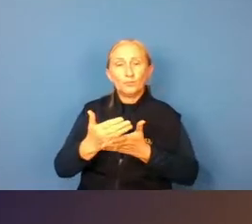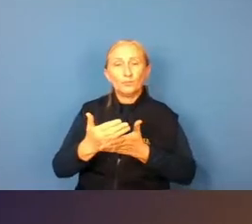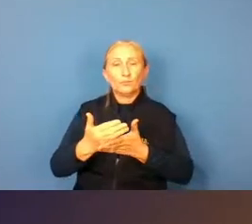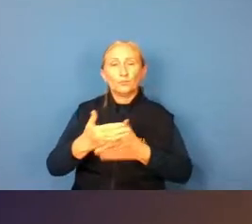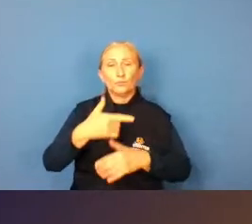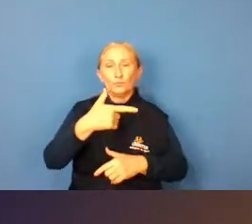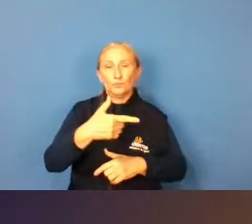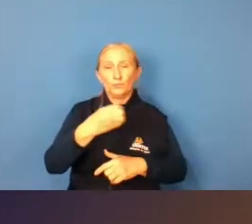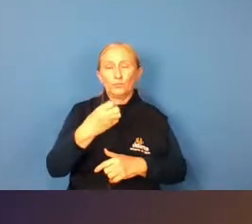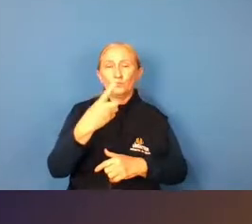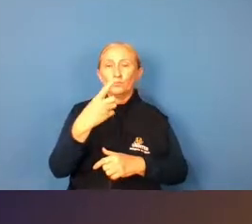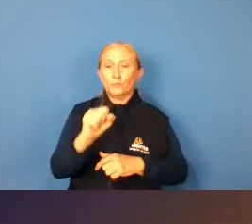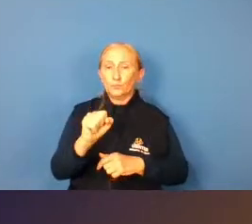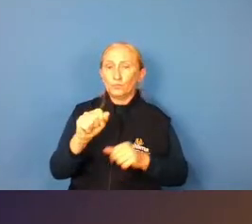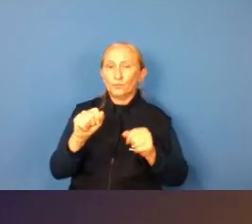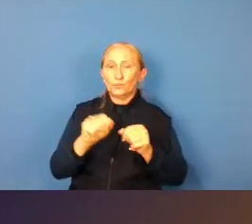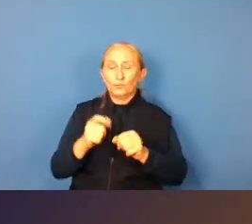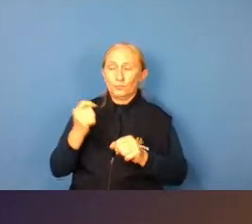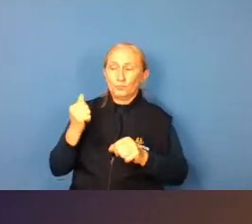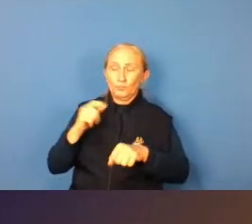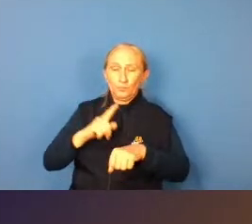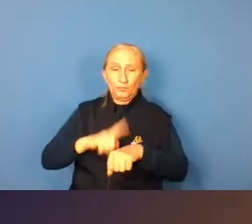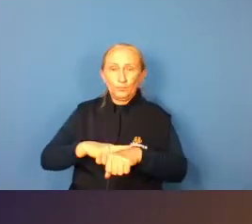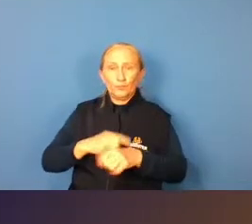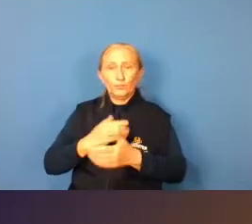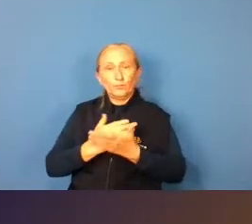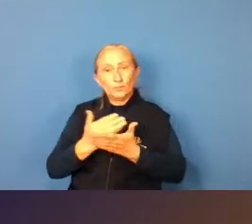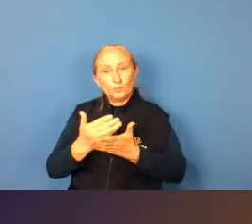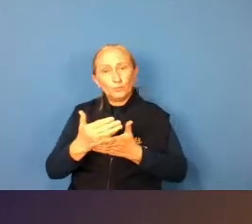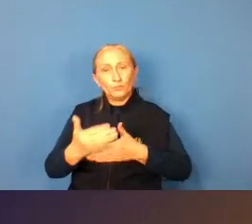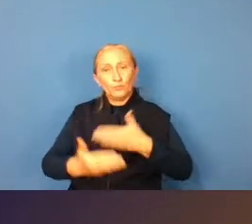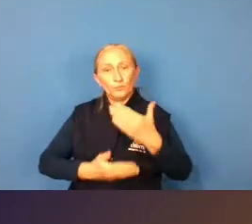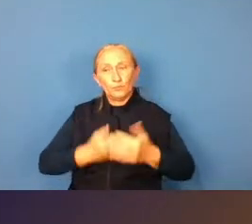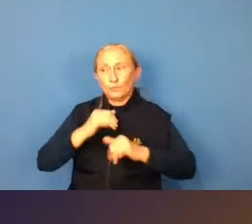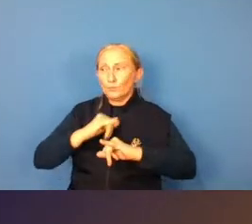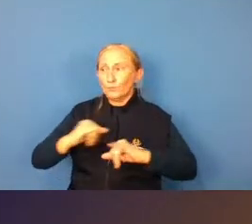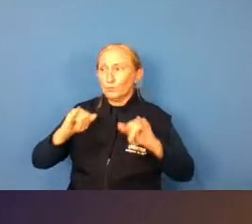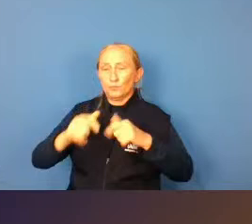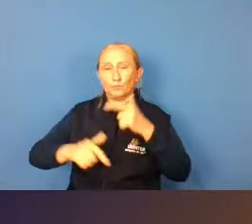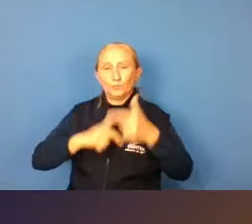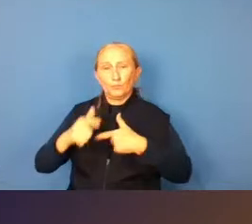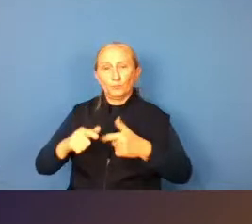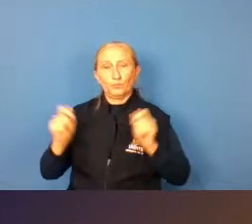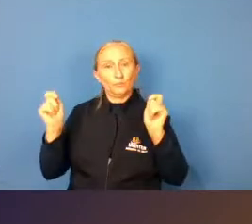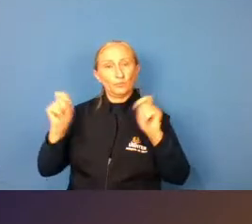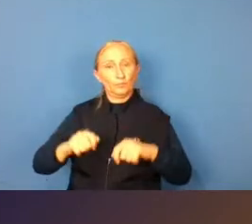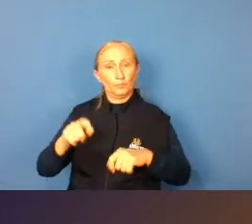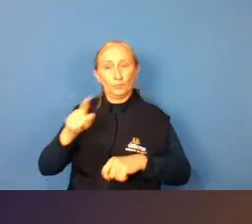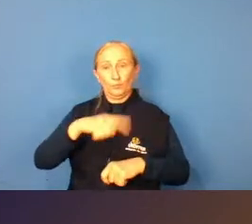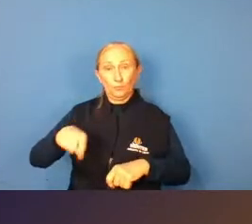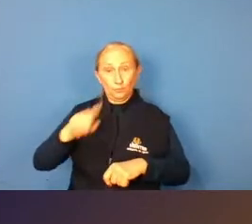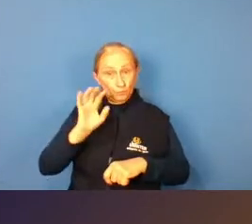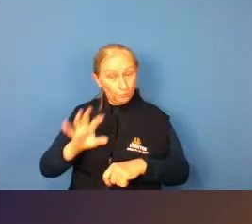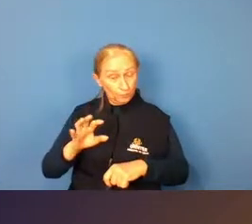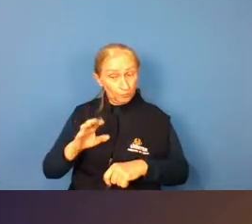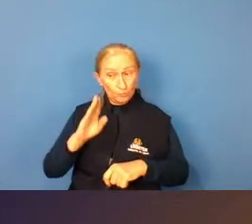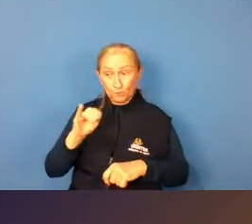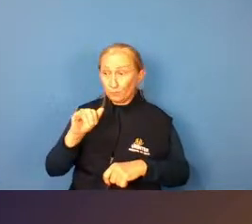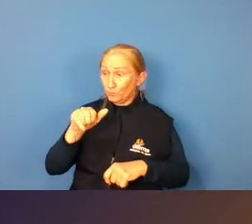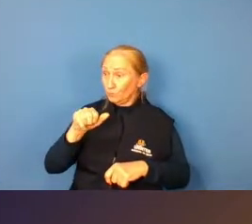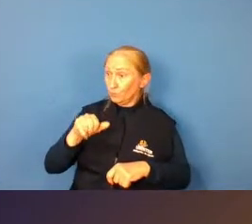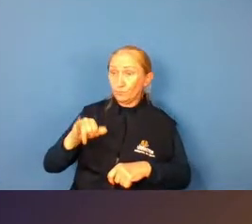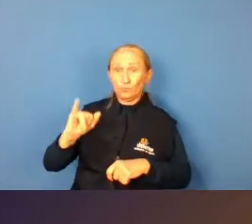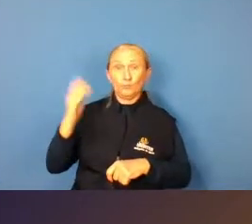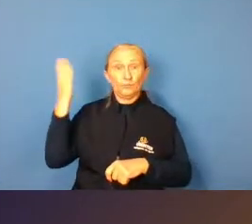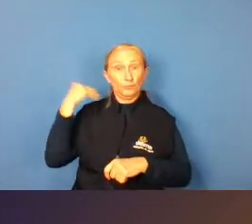2018 faz bem pouco tempo que ela começou a divulgar esse trabalho e essa possibilidade porque mesmo ela no Bolshoi na